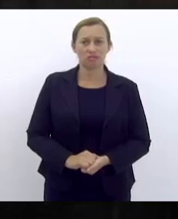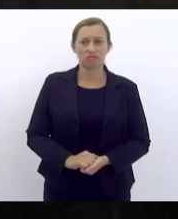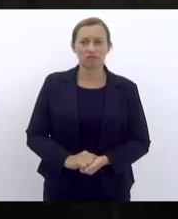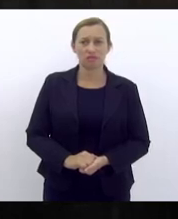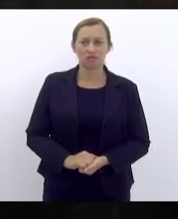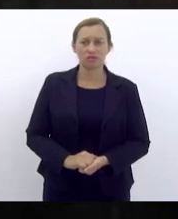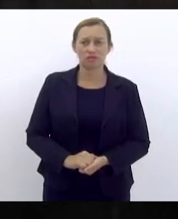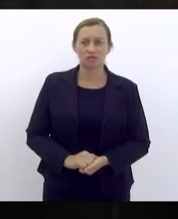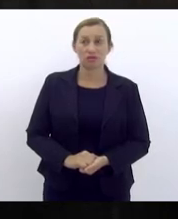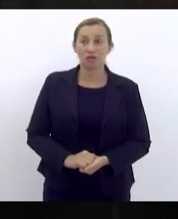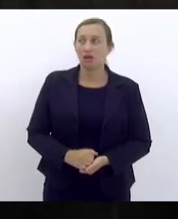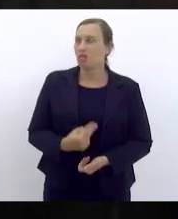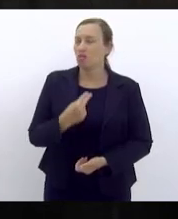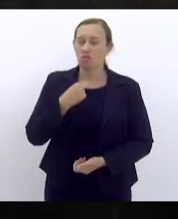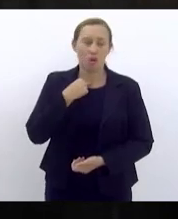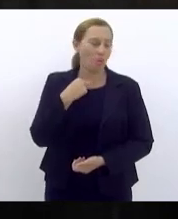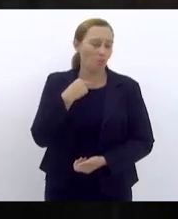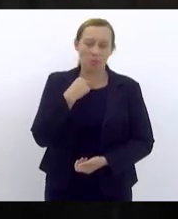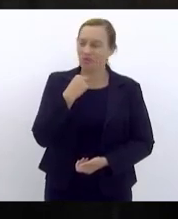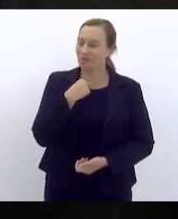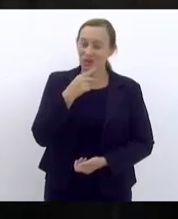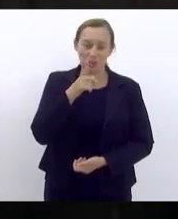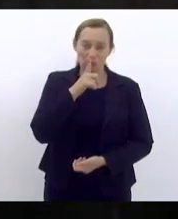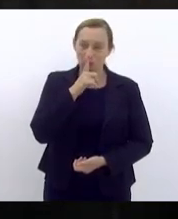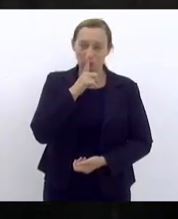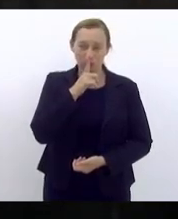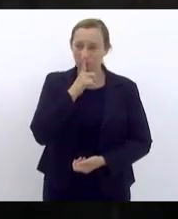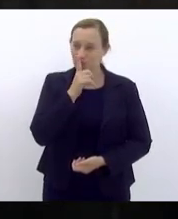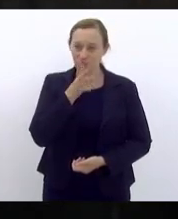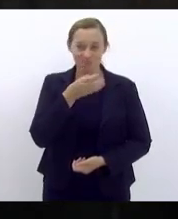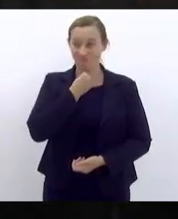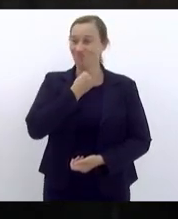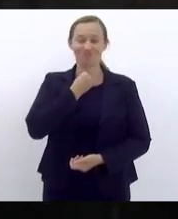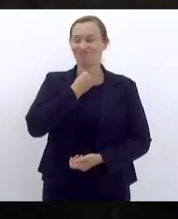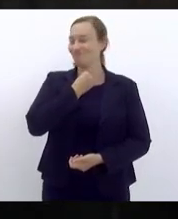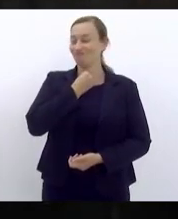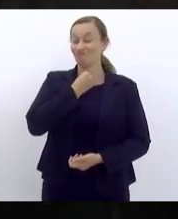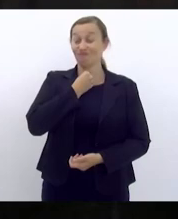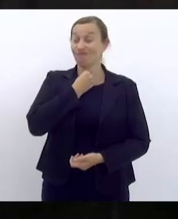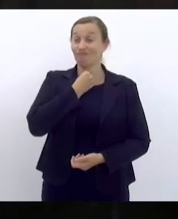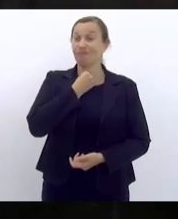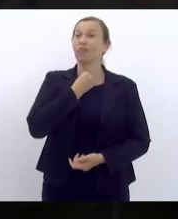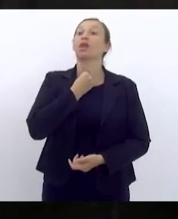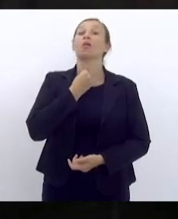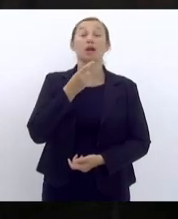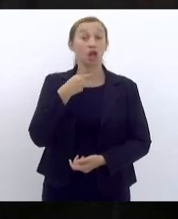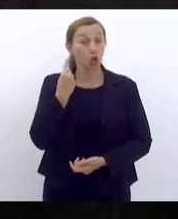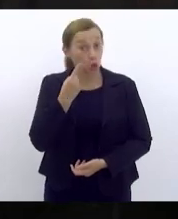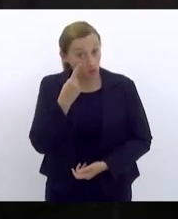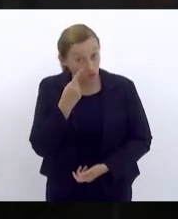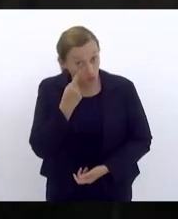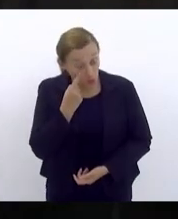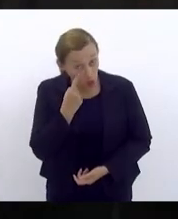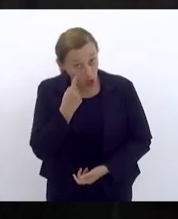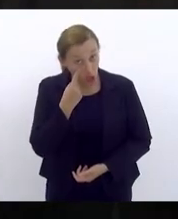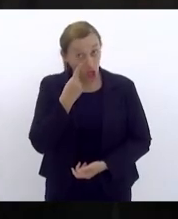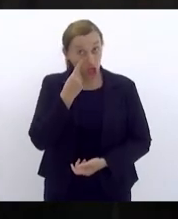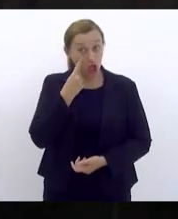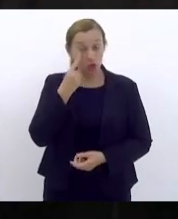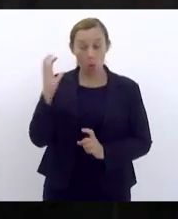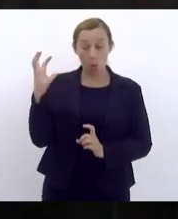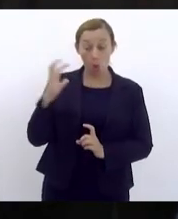e eu não poderia me calar diante disso para que nós vejamos o nível de